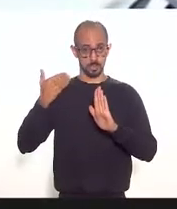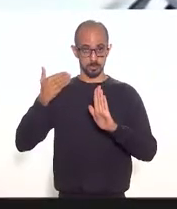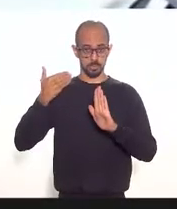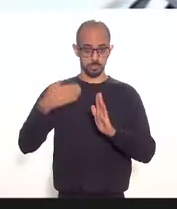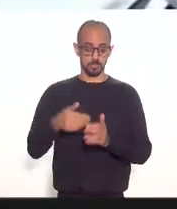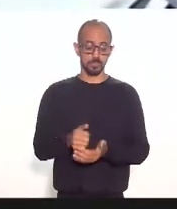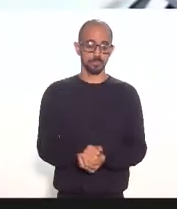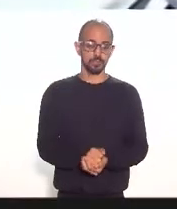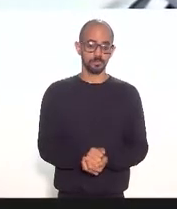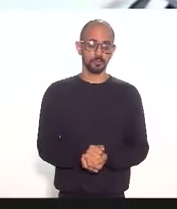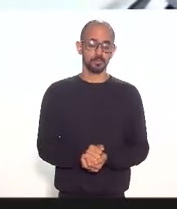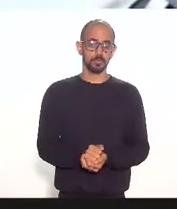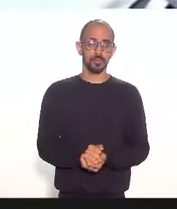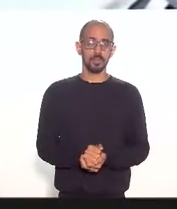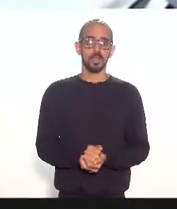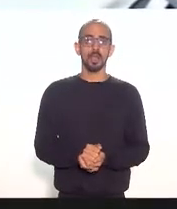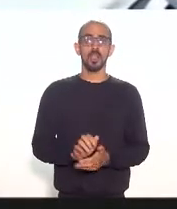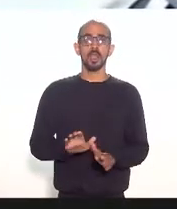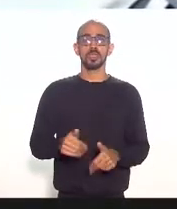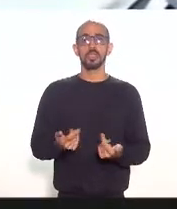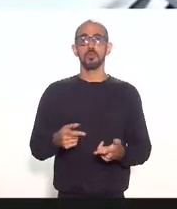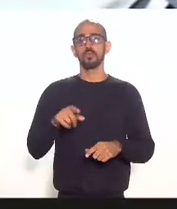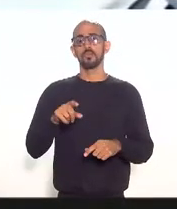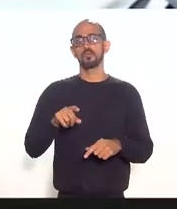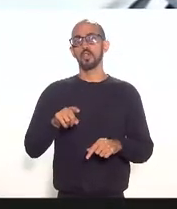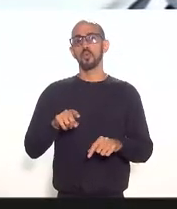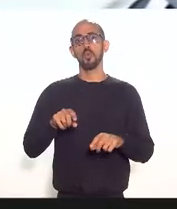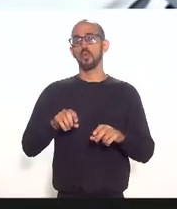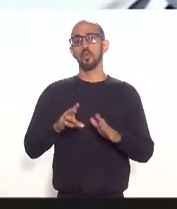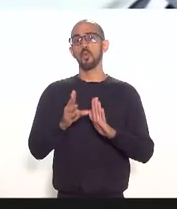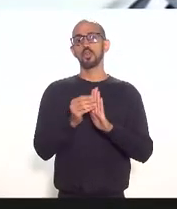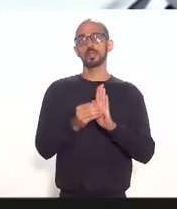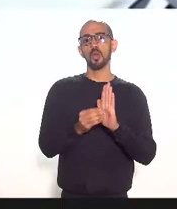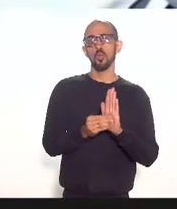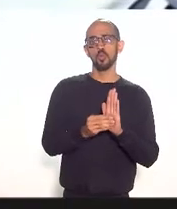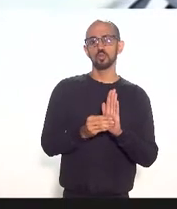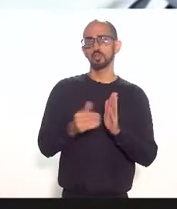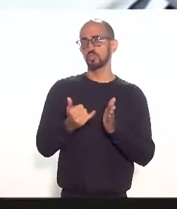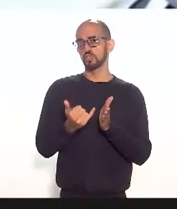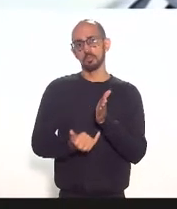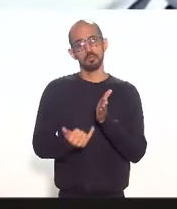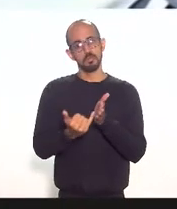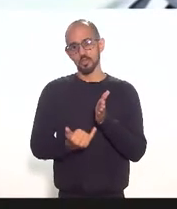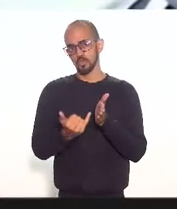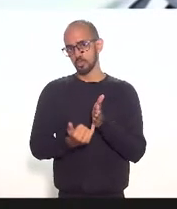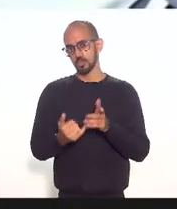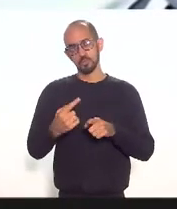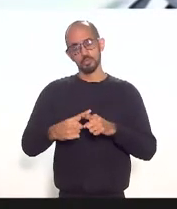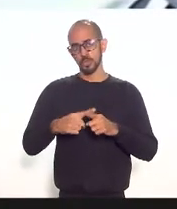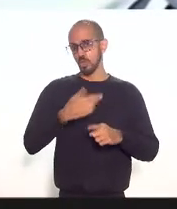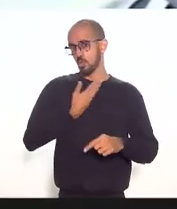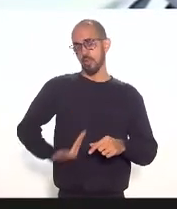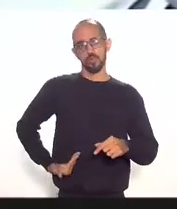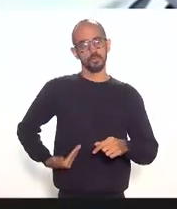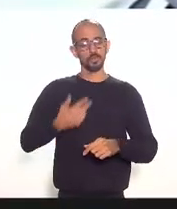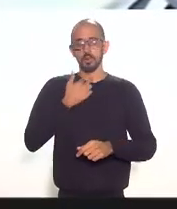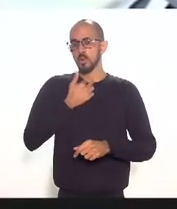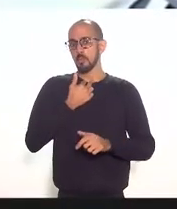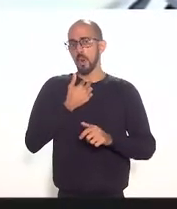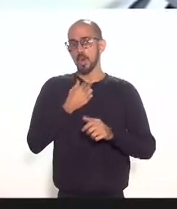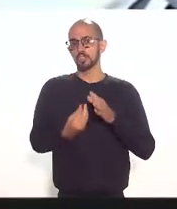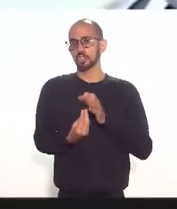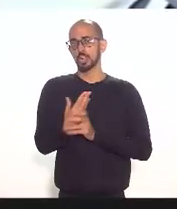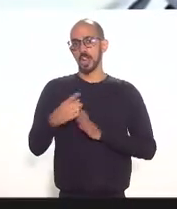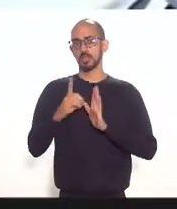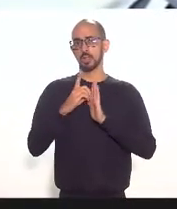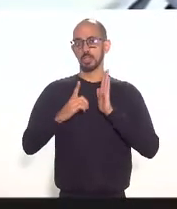Isso é uma matéria de tributo. Nenhum tributo o governo pode legislar por decreto. Tributo é competência